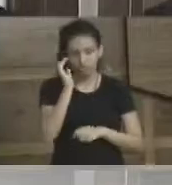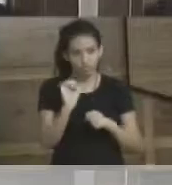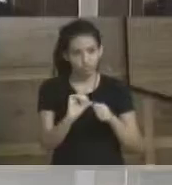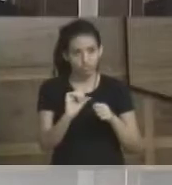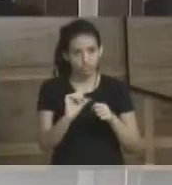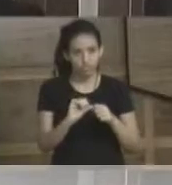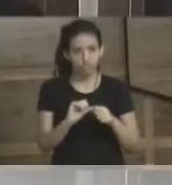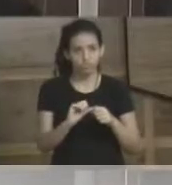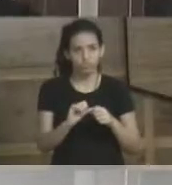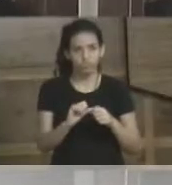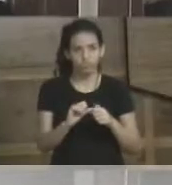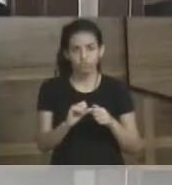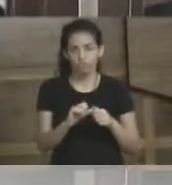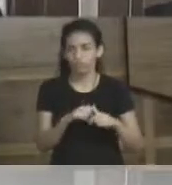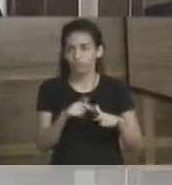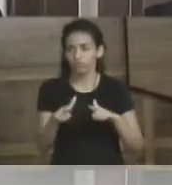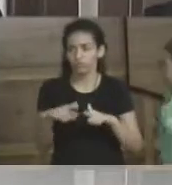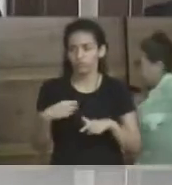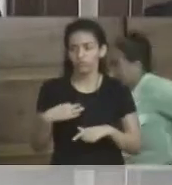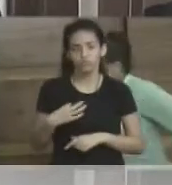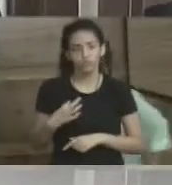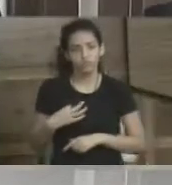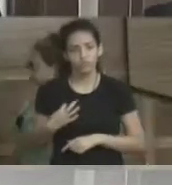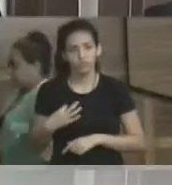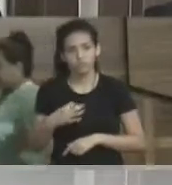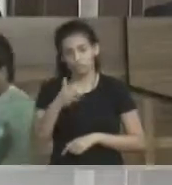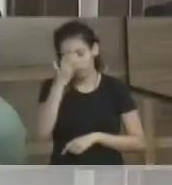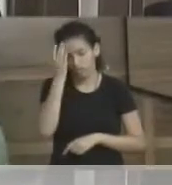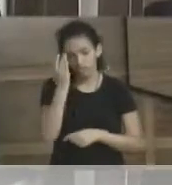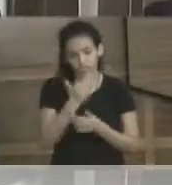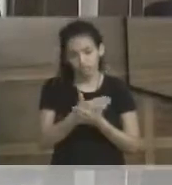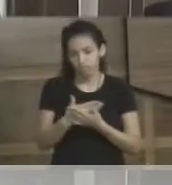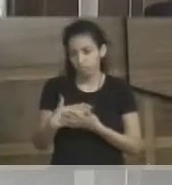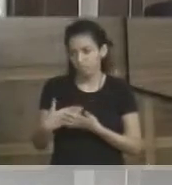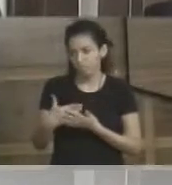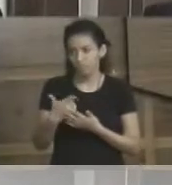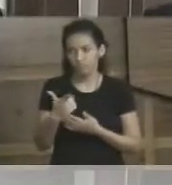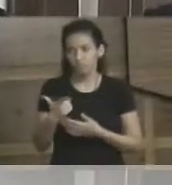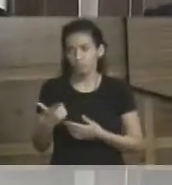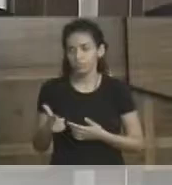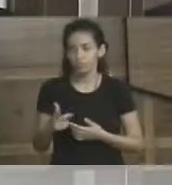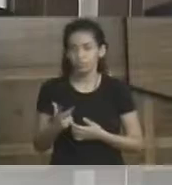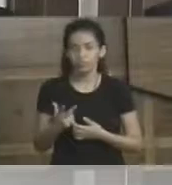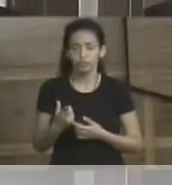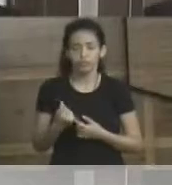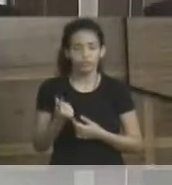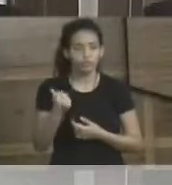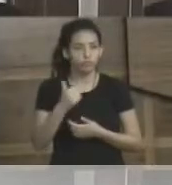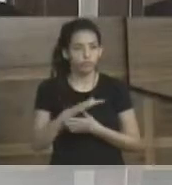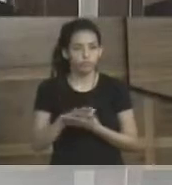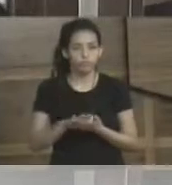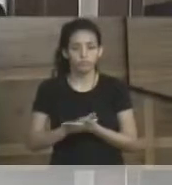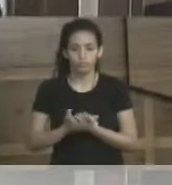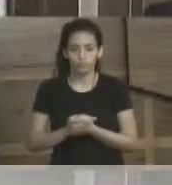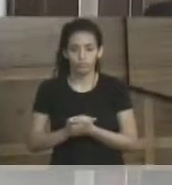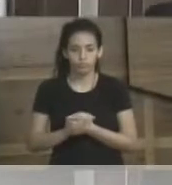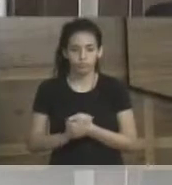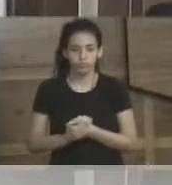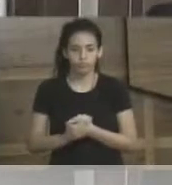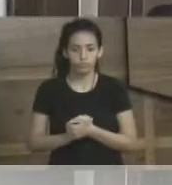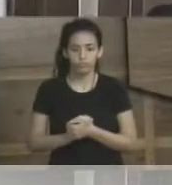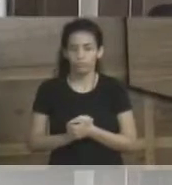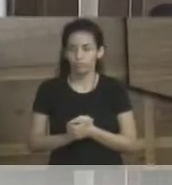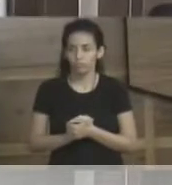inclusive, começou como um trabalho voluntário. Aquelas pessoas começaram sem receber nada, absolutamente, na boa